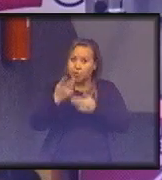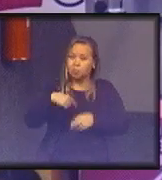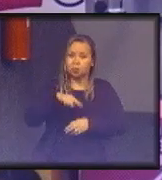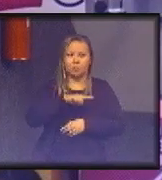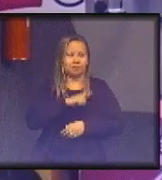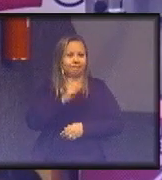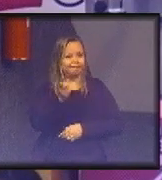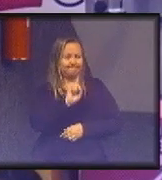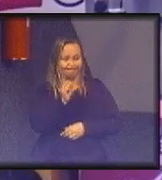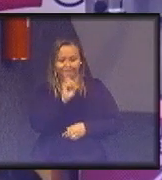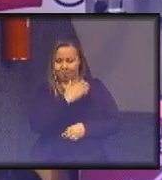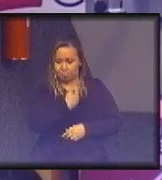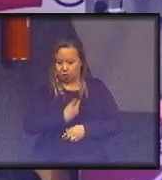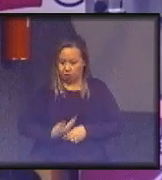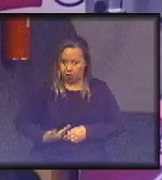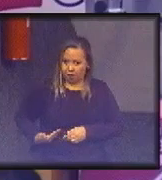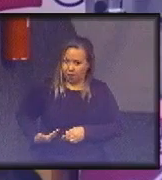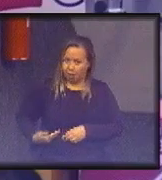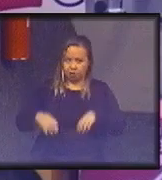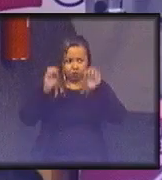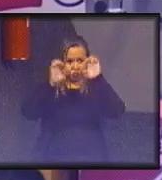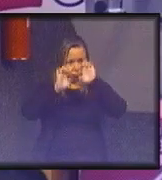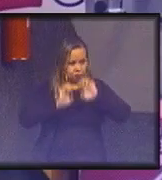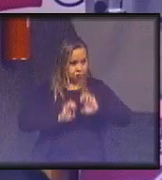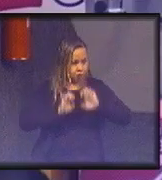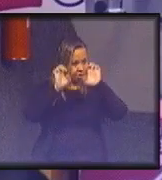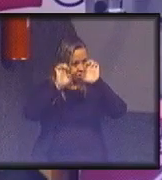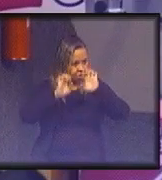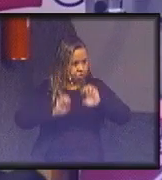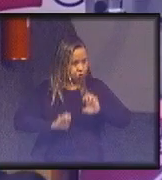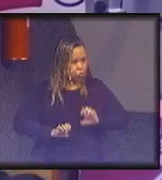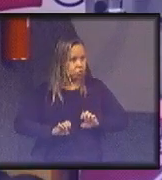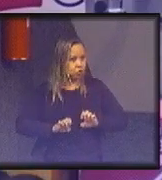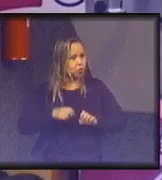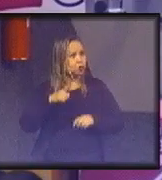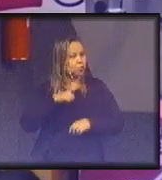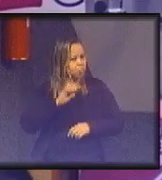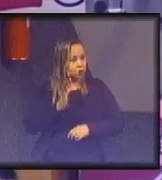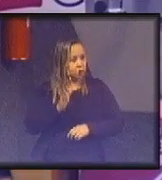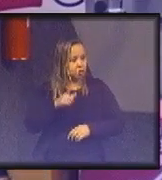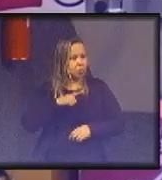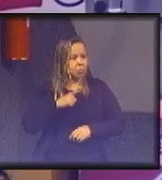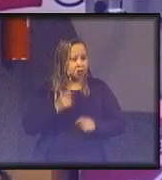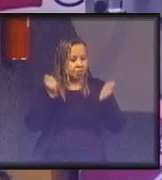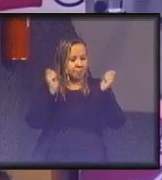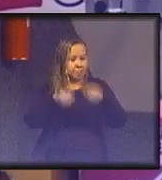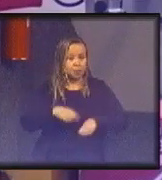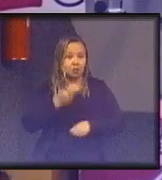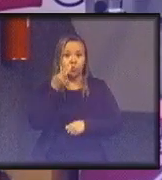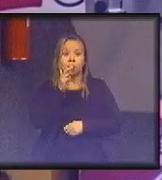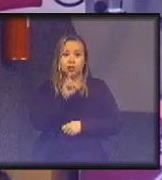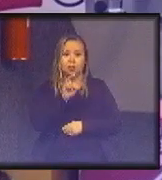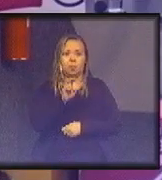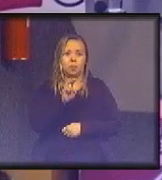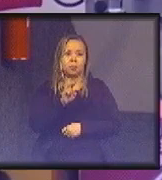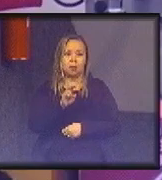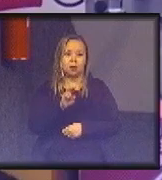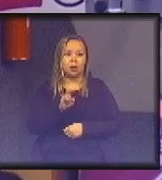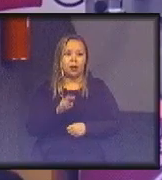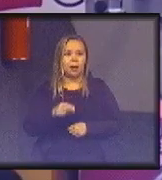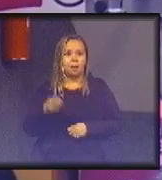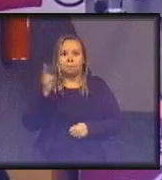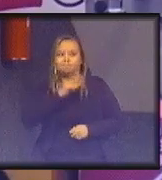não vai ser as estruturas que tem aí, que vão ter capacidade de resposta para a